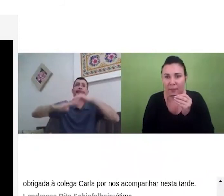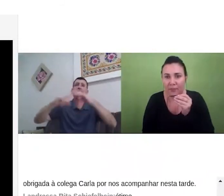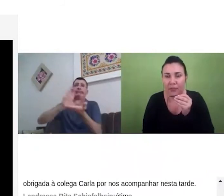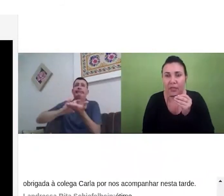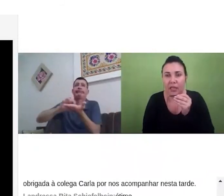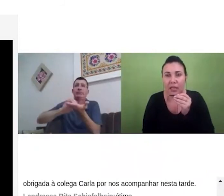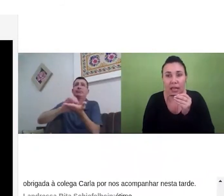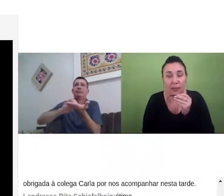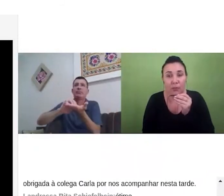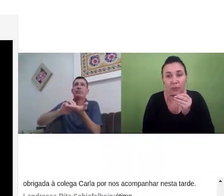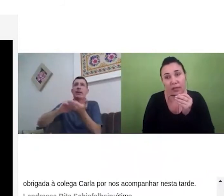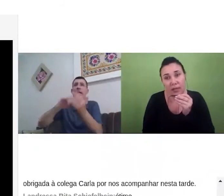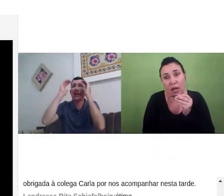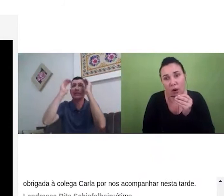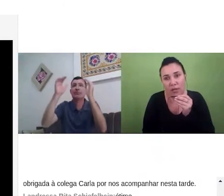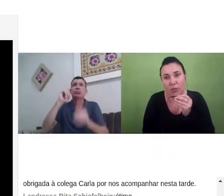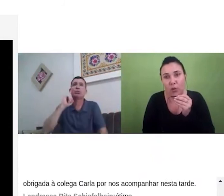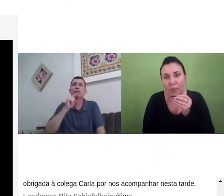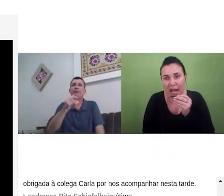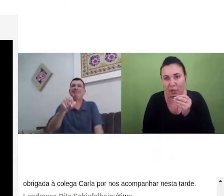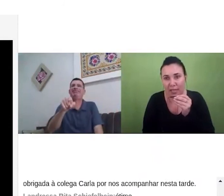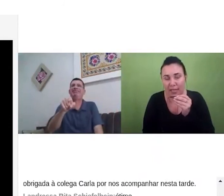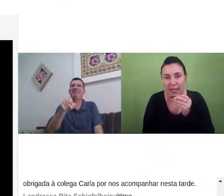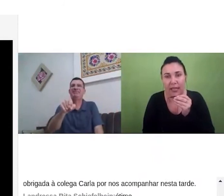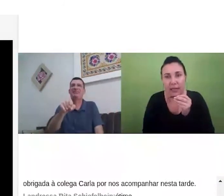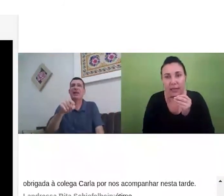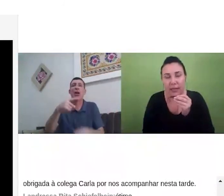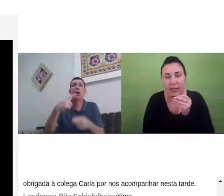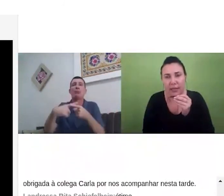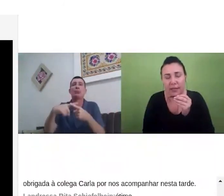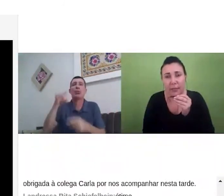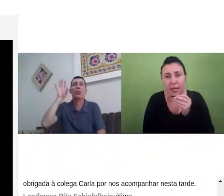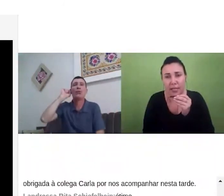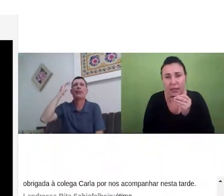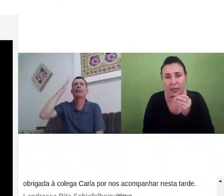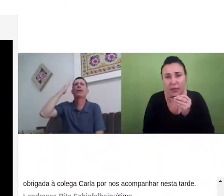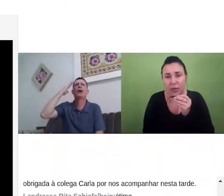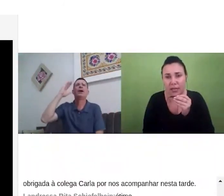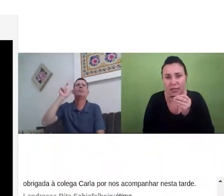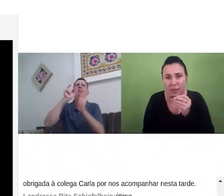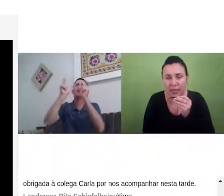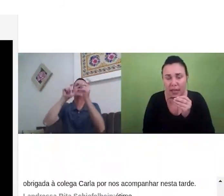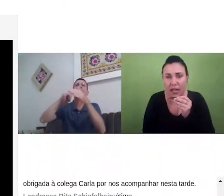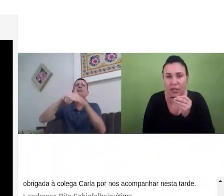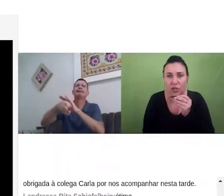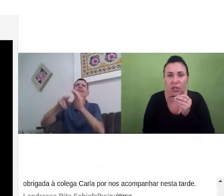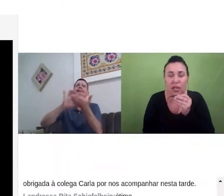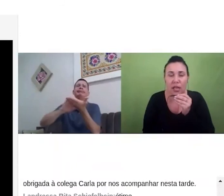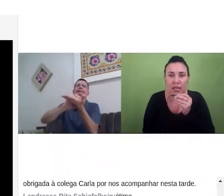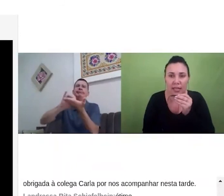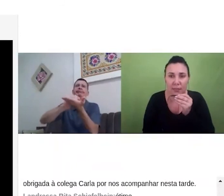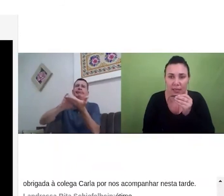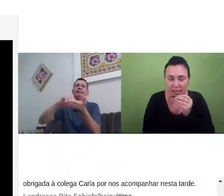e eram aulas muito práticas e sempre respeitando a acessibilidade